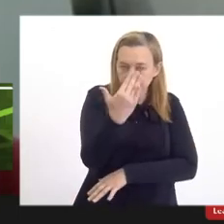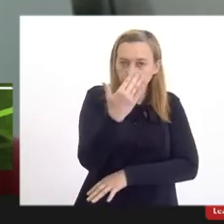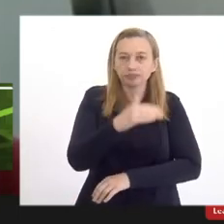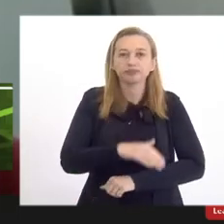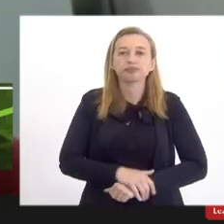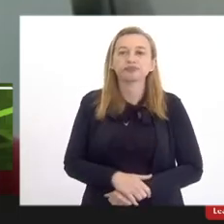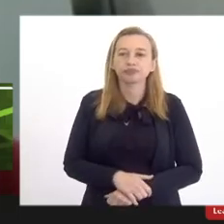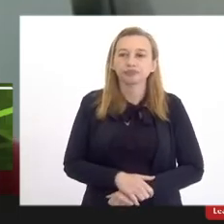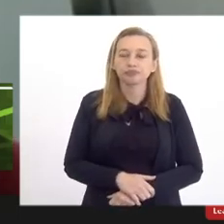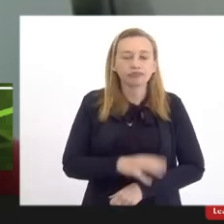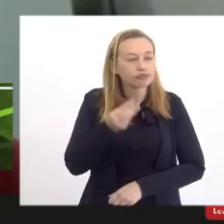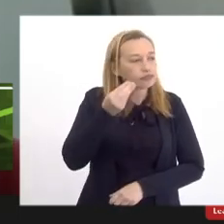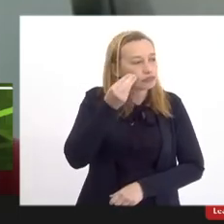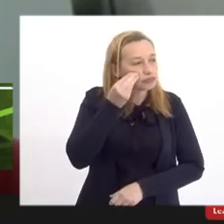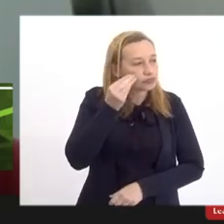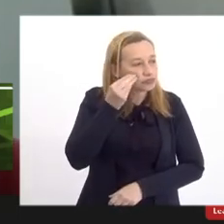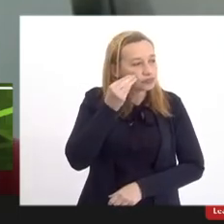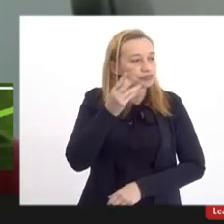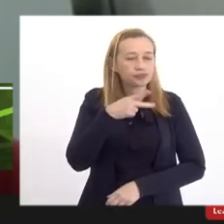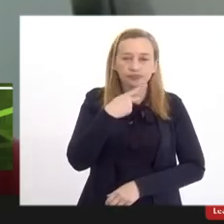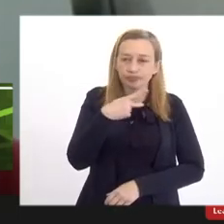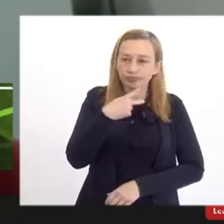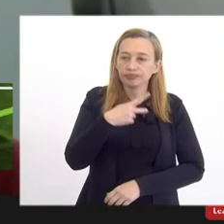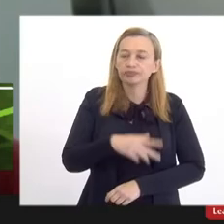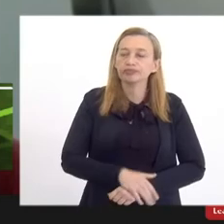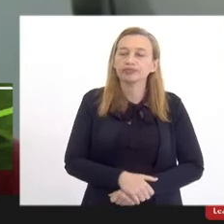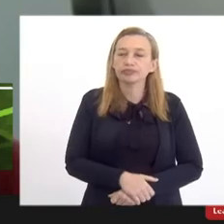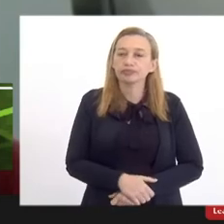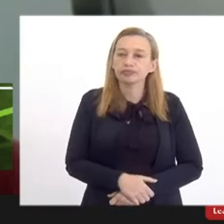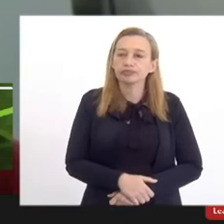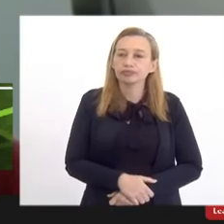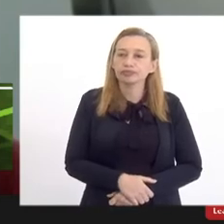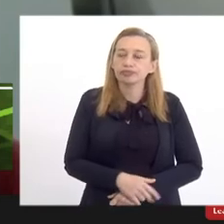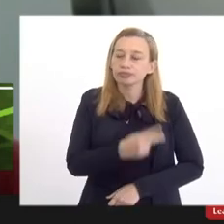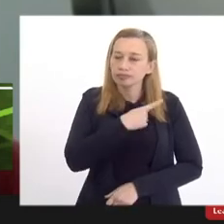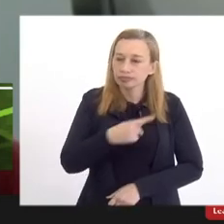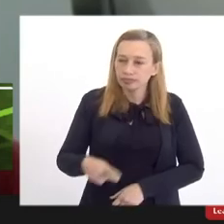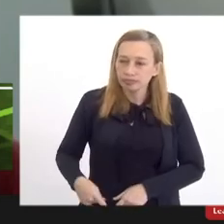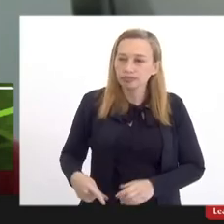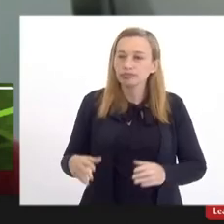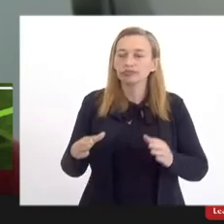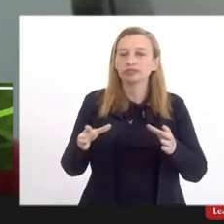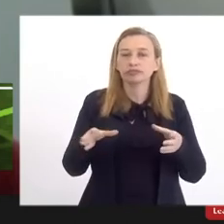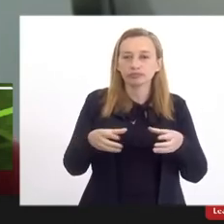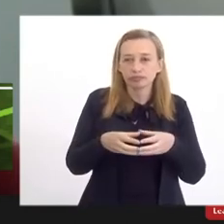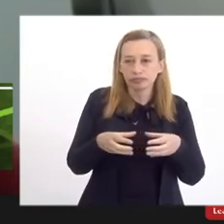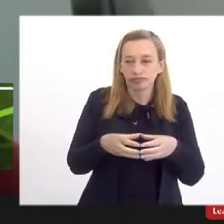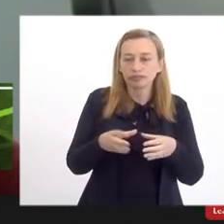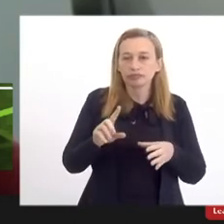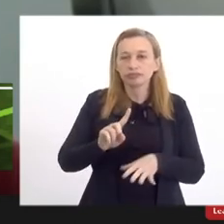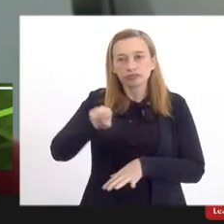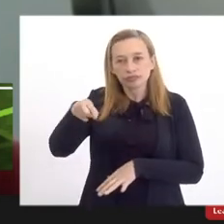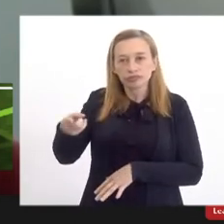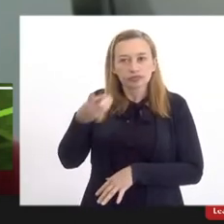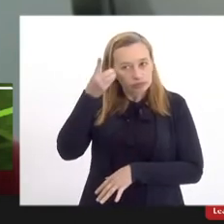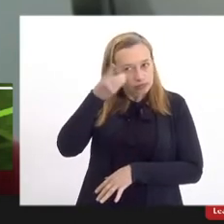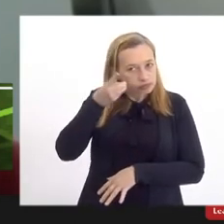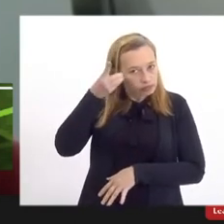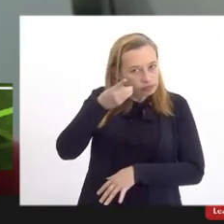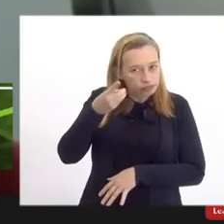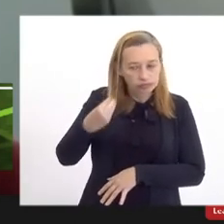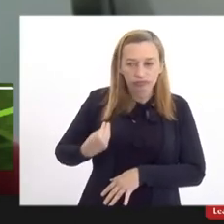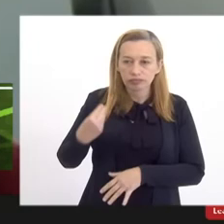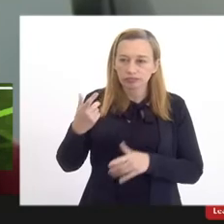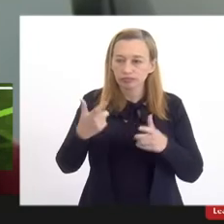agradecemos, então, a oportunidade de manifestação ao presidente dessa comissão e aos demais deputados aqui